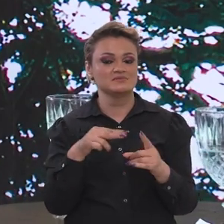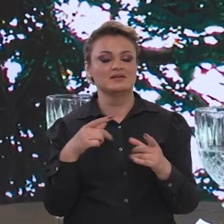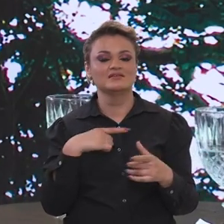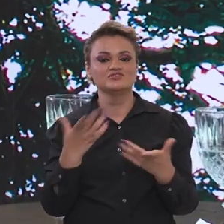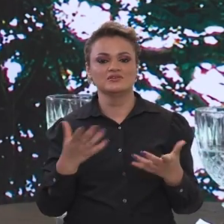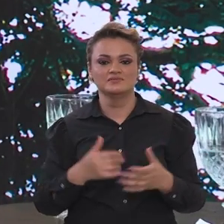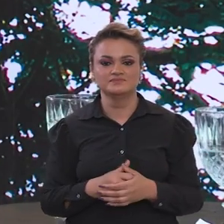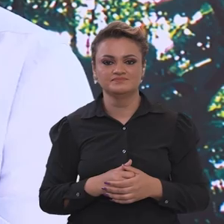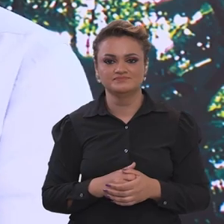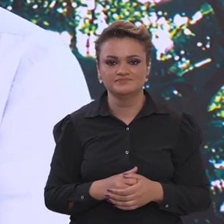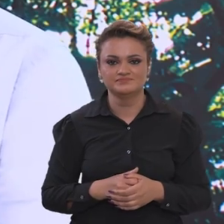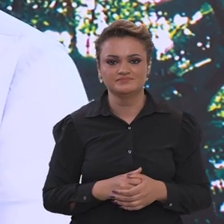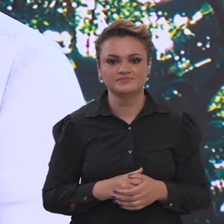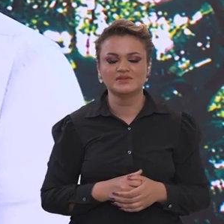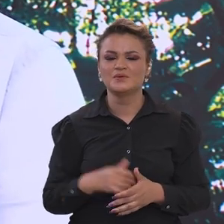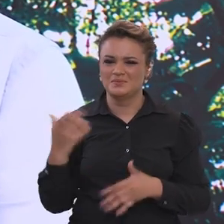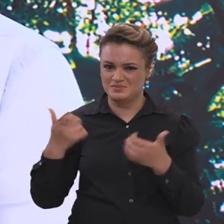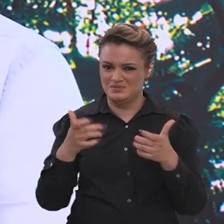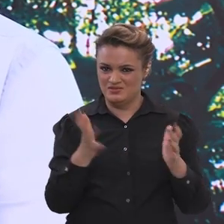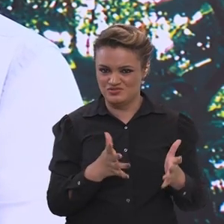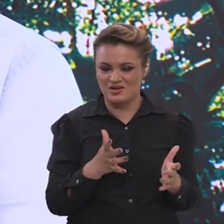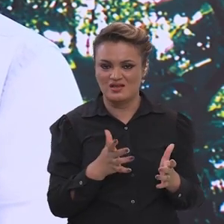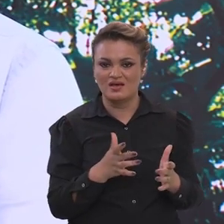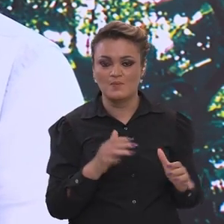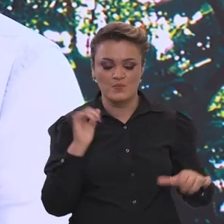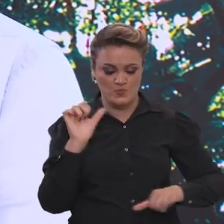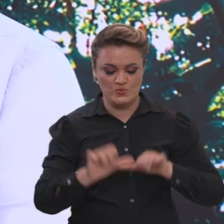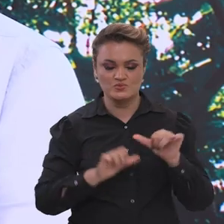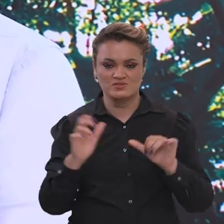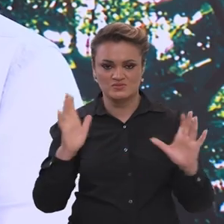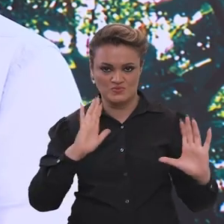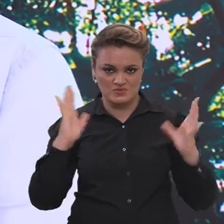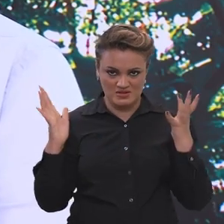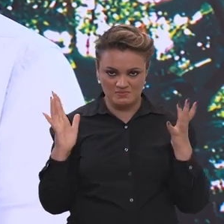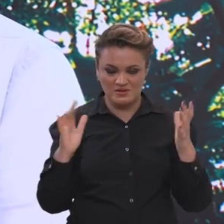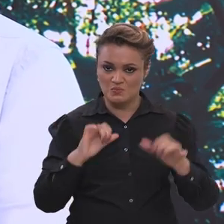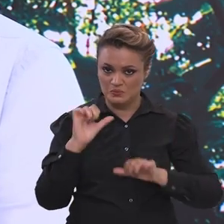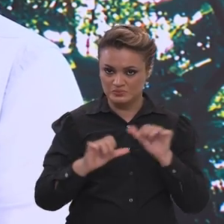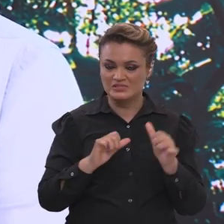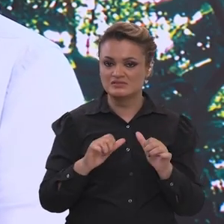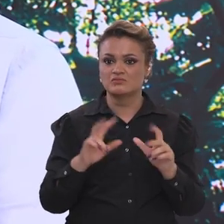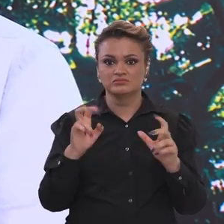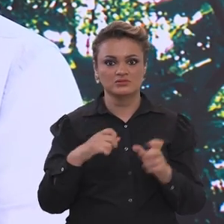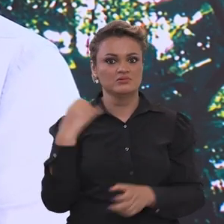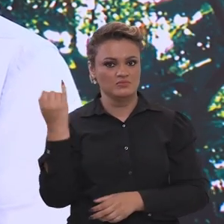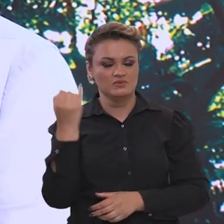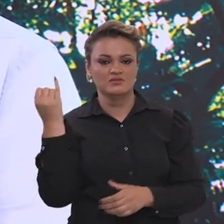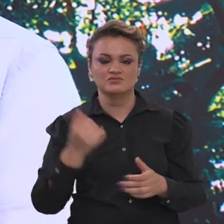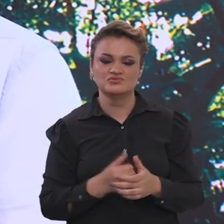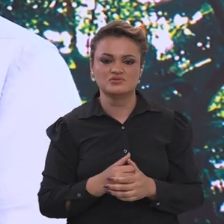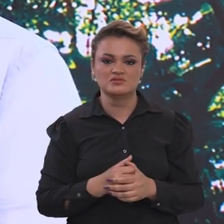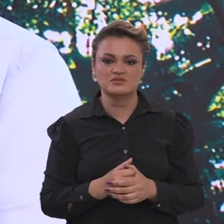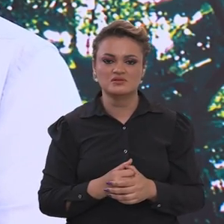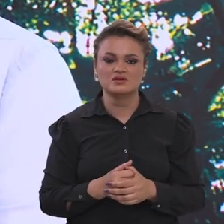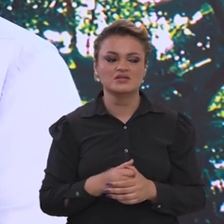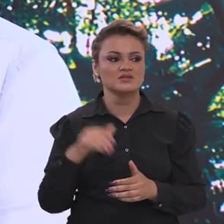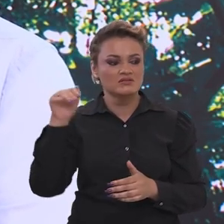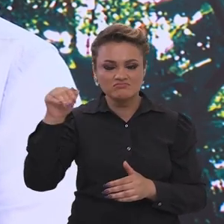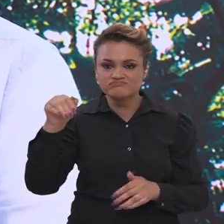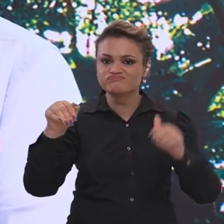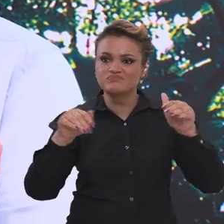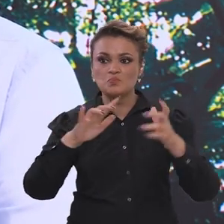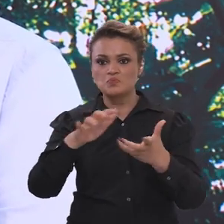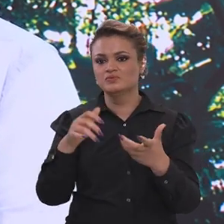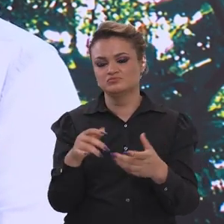visibilidade tão grande? Então, como eu vinha falando, a mudança do clima é um tema central hoje que mobiliza o mundo